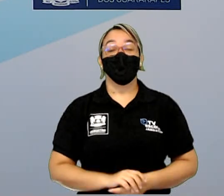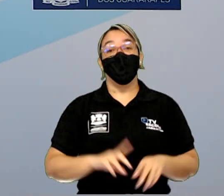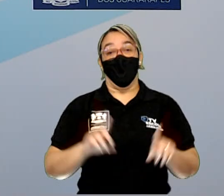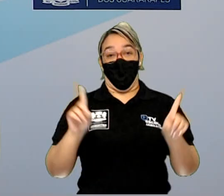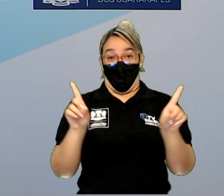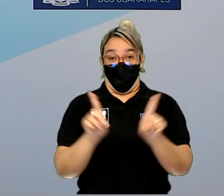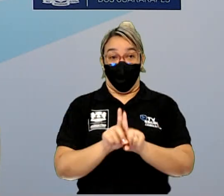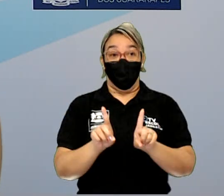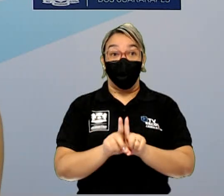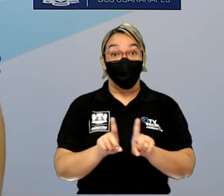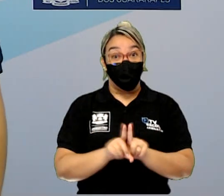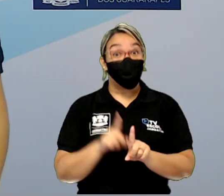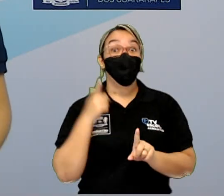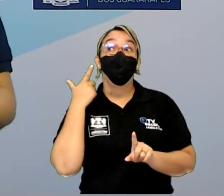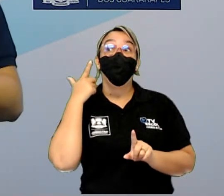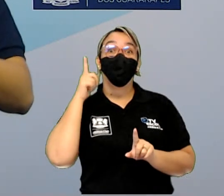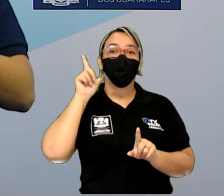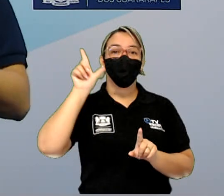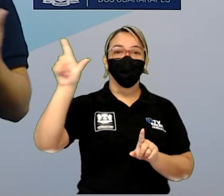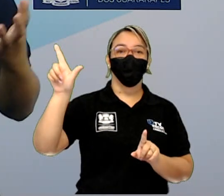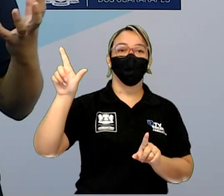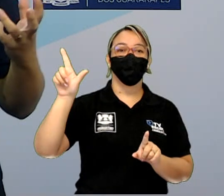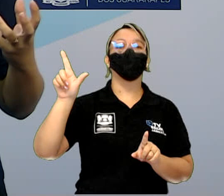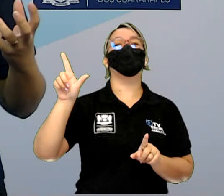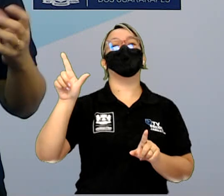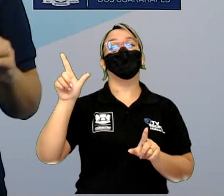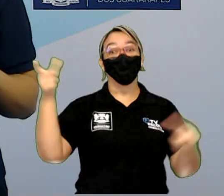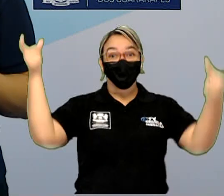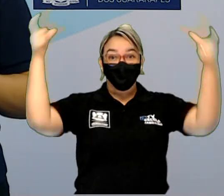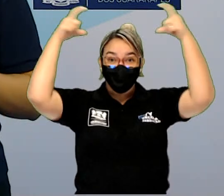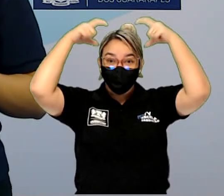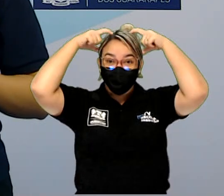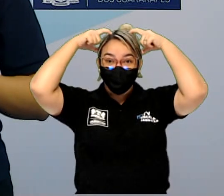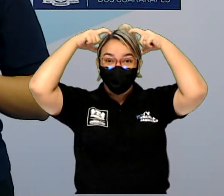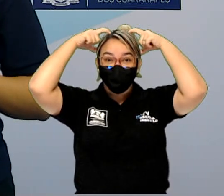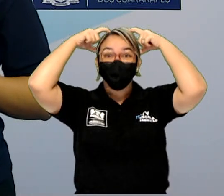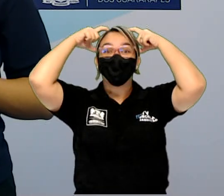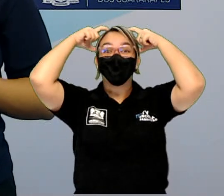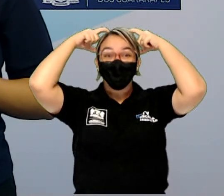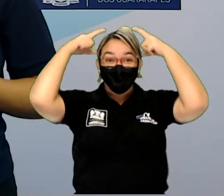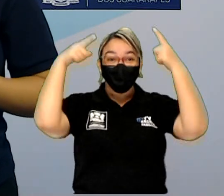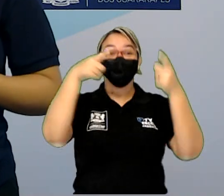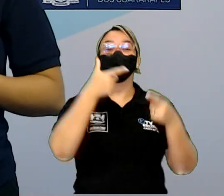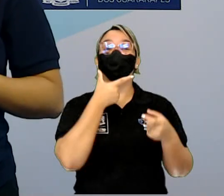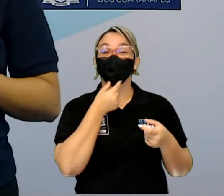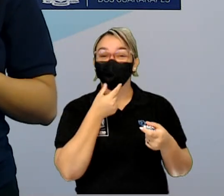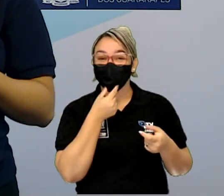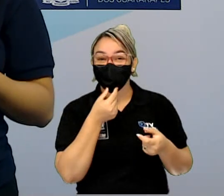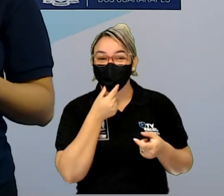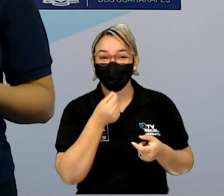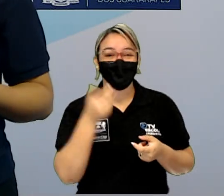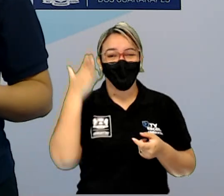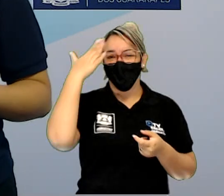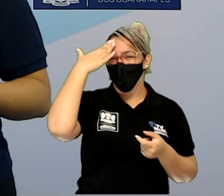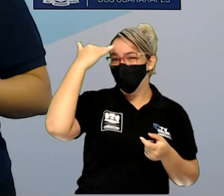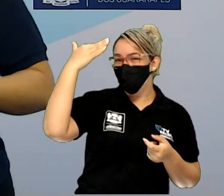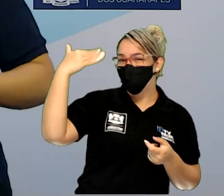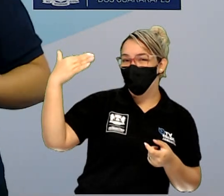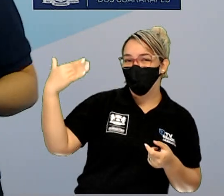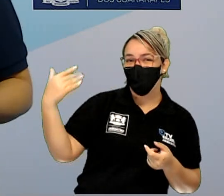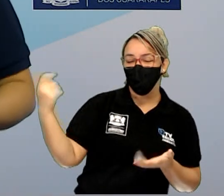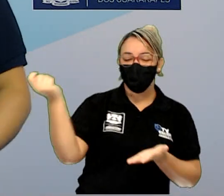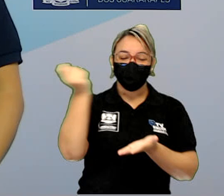o Walt Disney, como não falar sobre ele, esse famoso aí